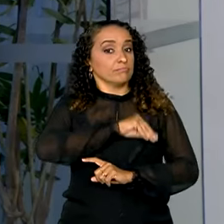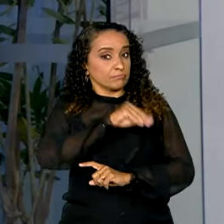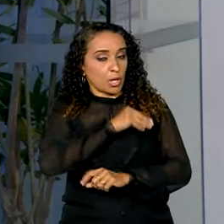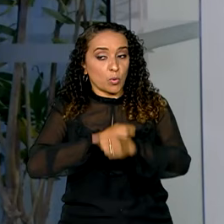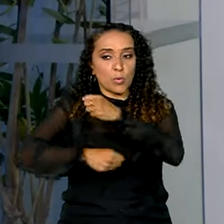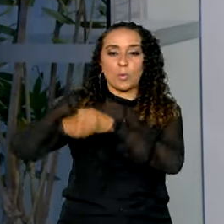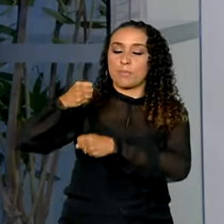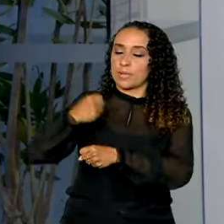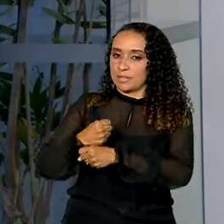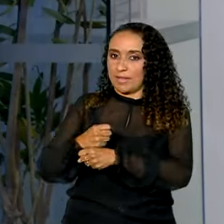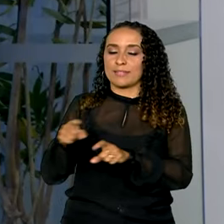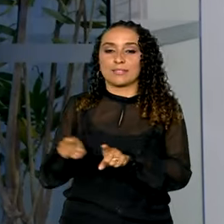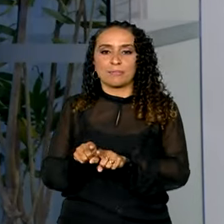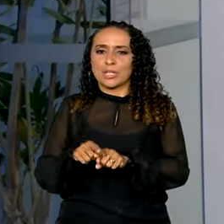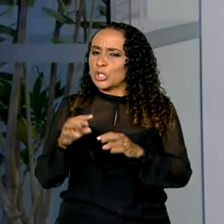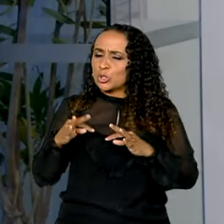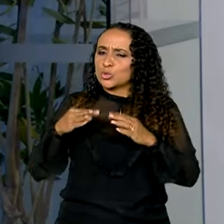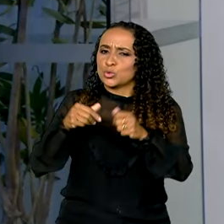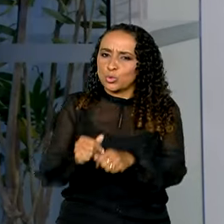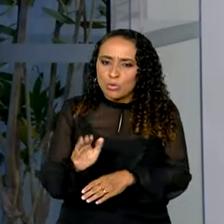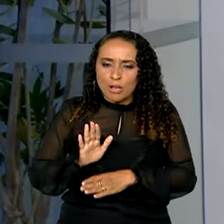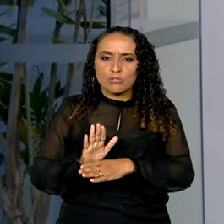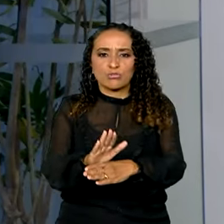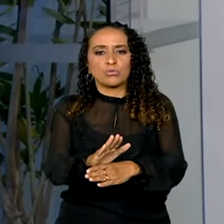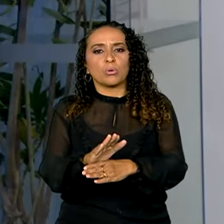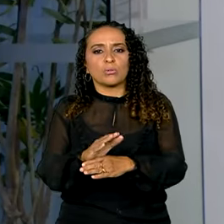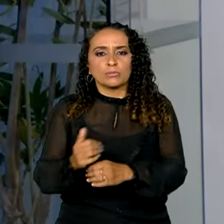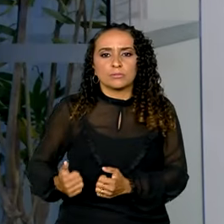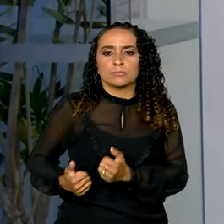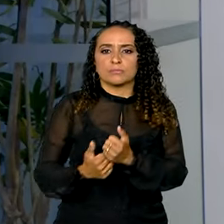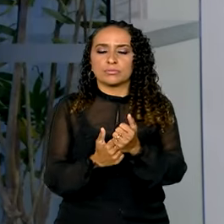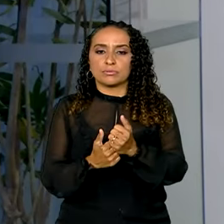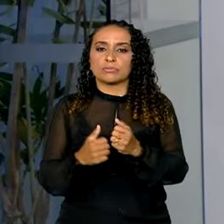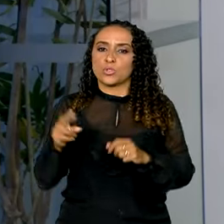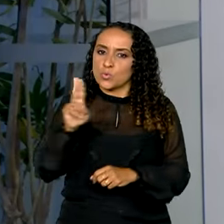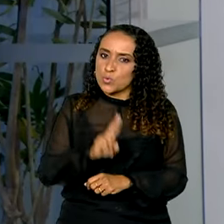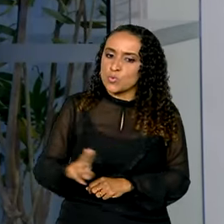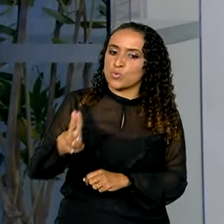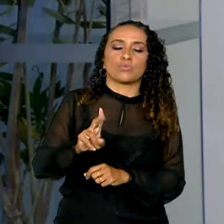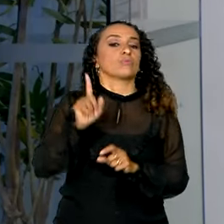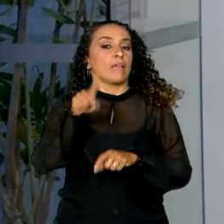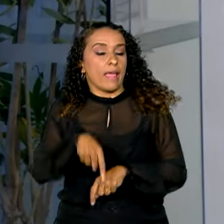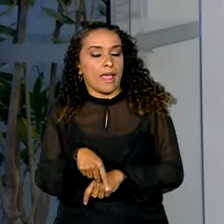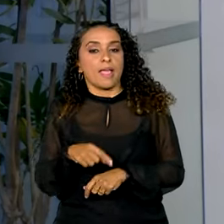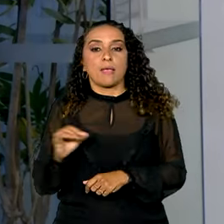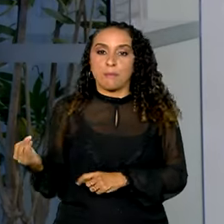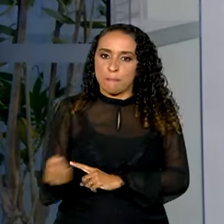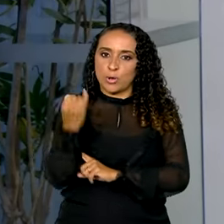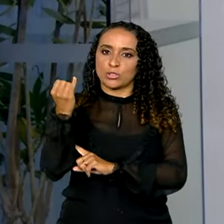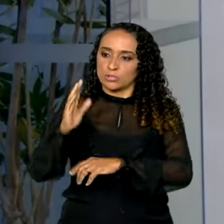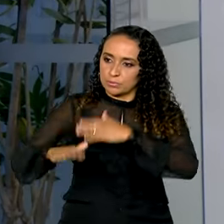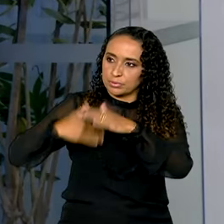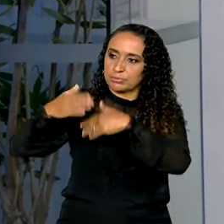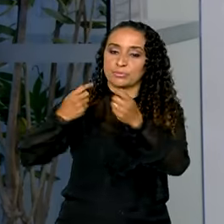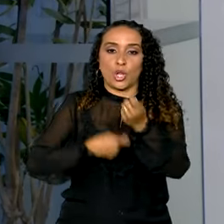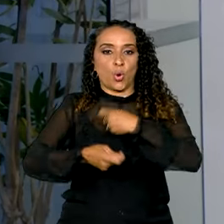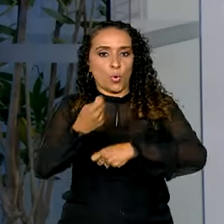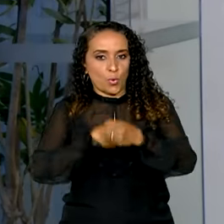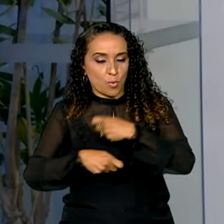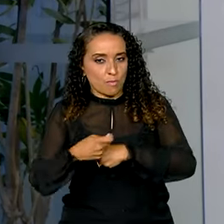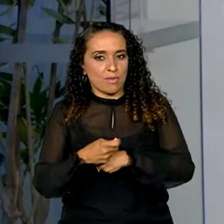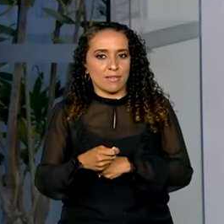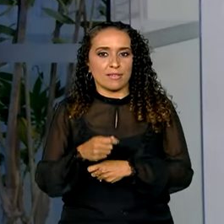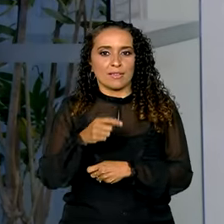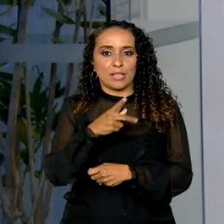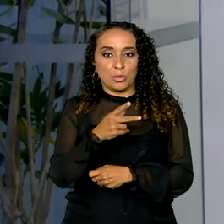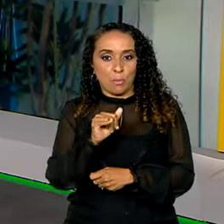no ano passado. E tudo isso ajudou a sustentar o consumo, que a gente sabe que é um item importante ali para o crescimento da economia, o resultado